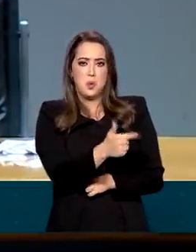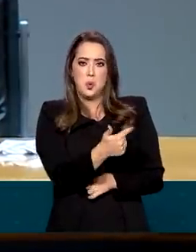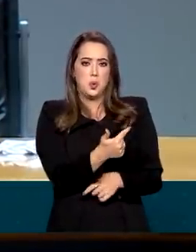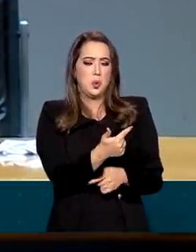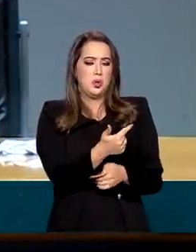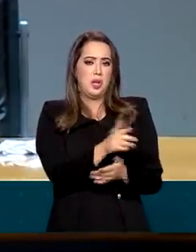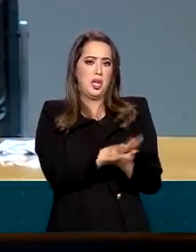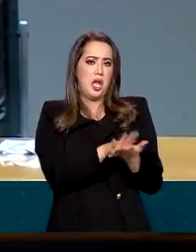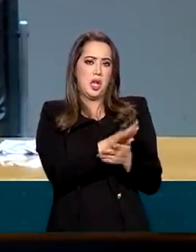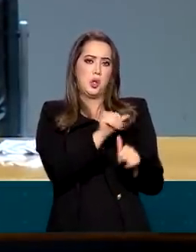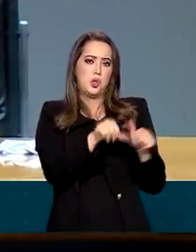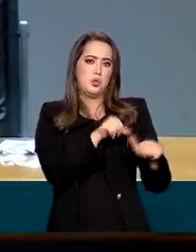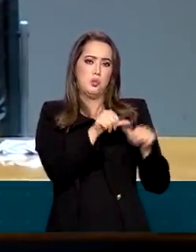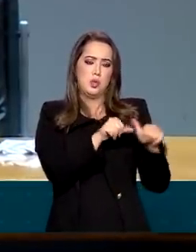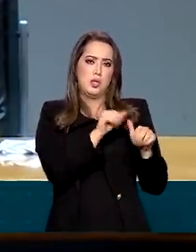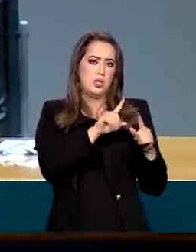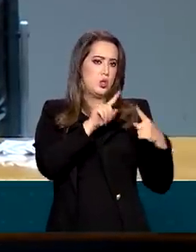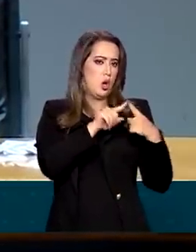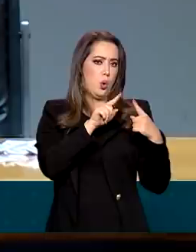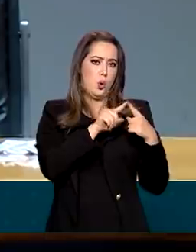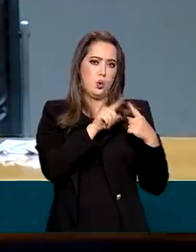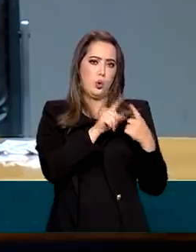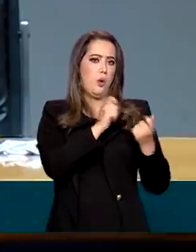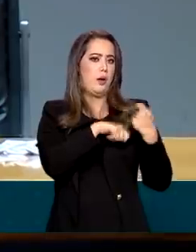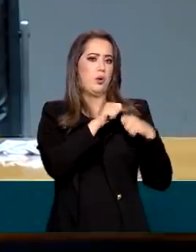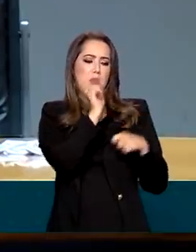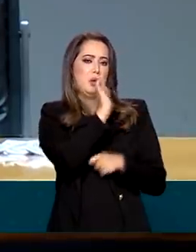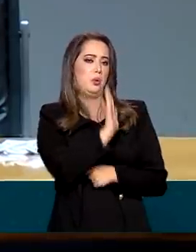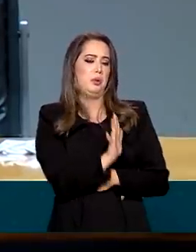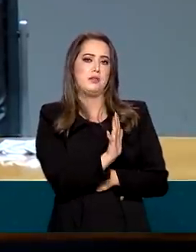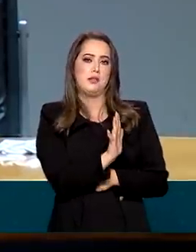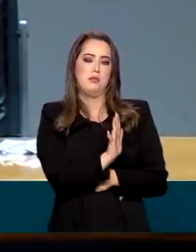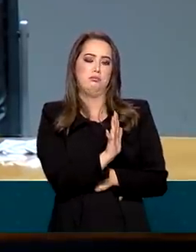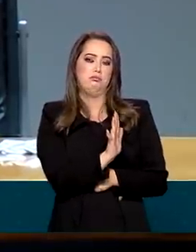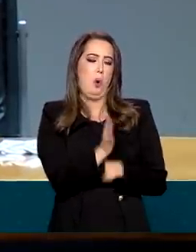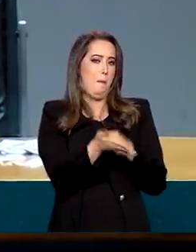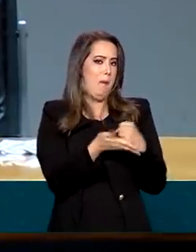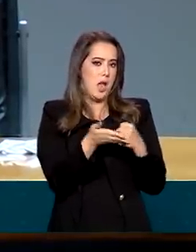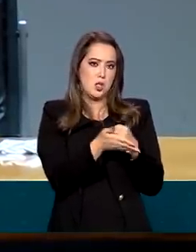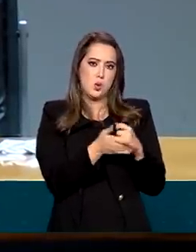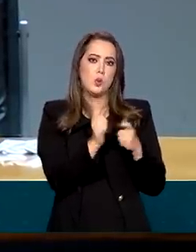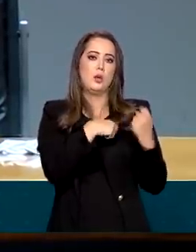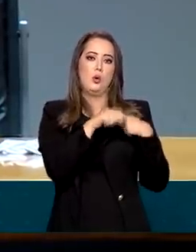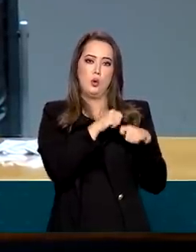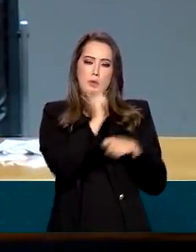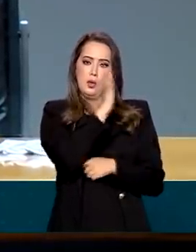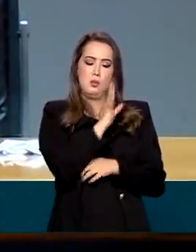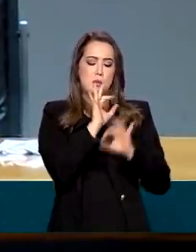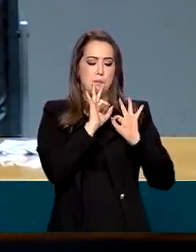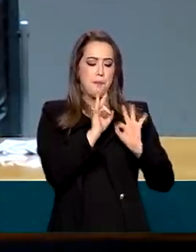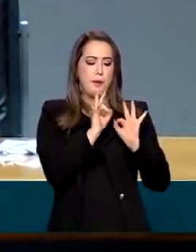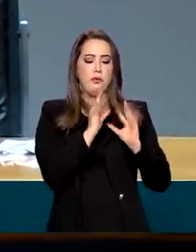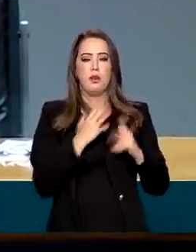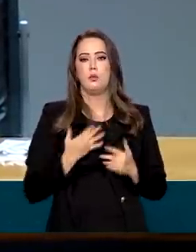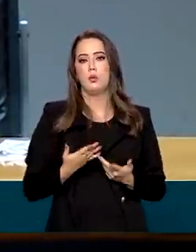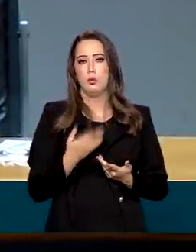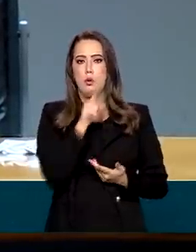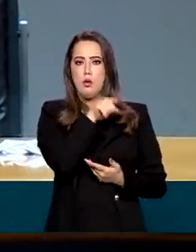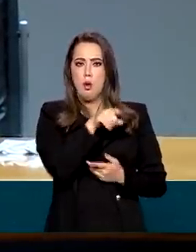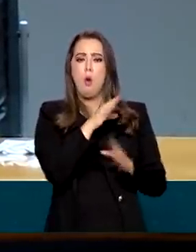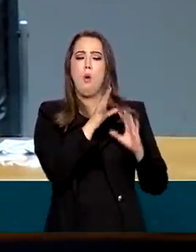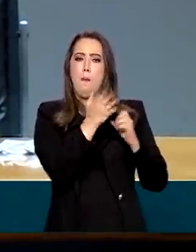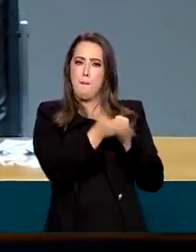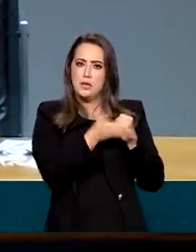os fundamentos fiscais da economia brasileira, não abala os fundamentos fiscais, os fundamentos são